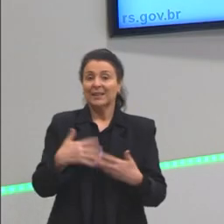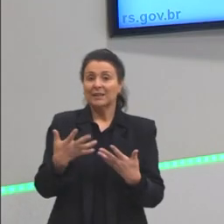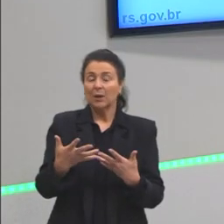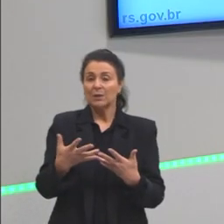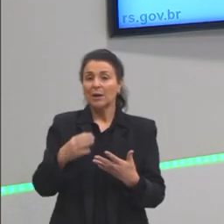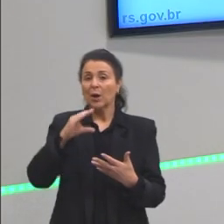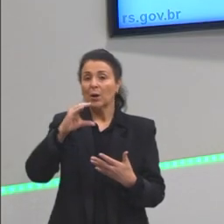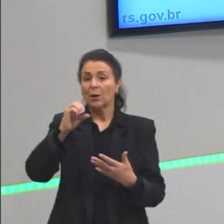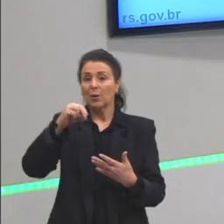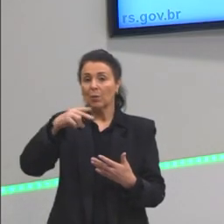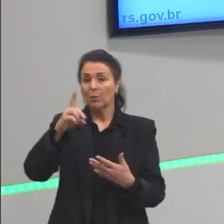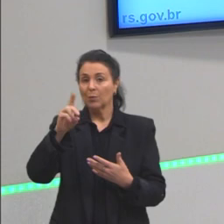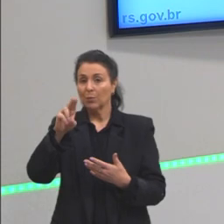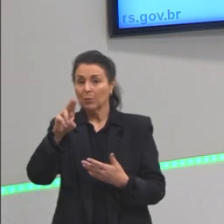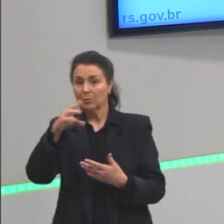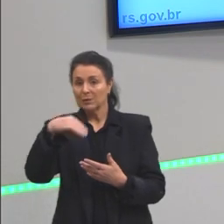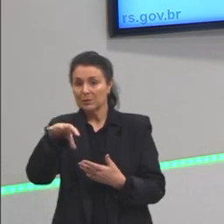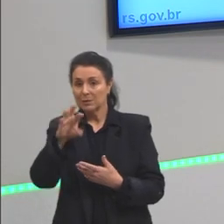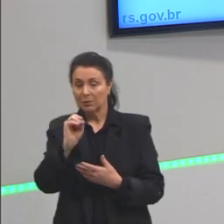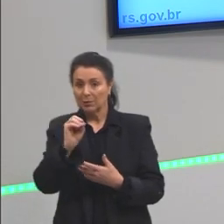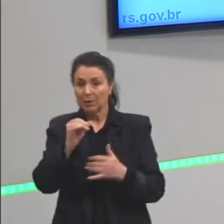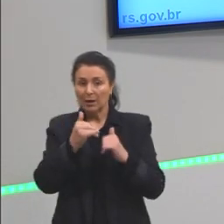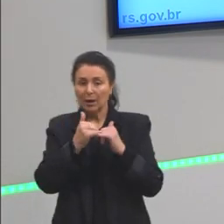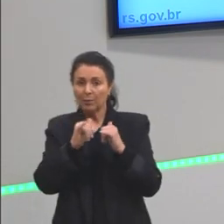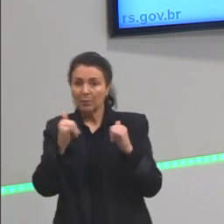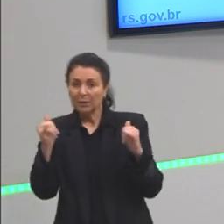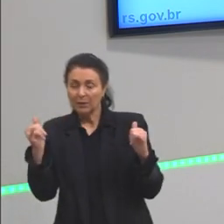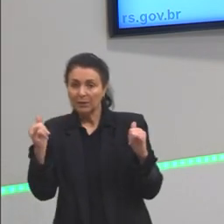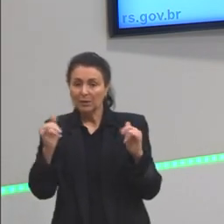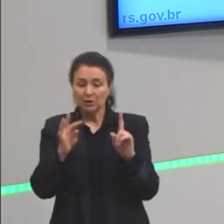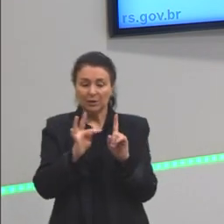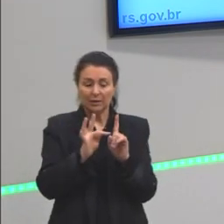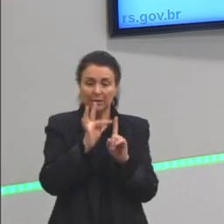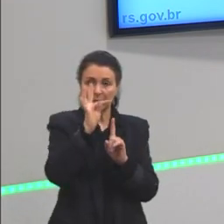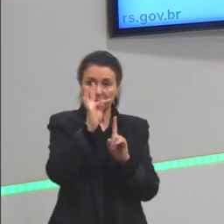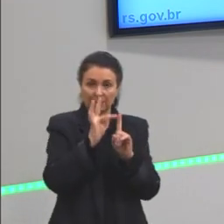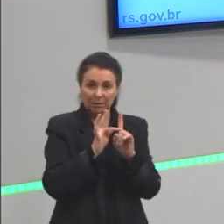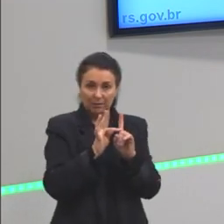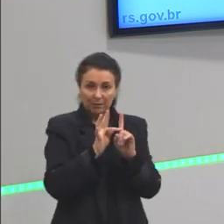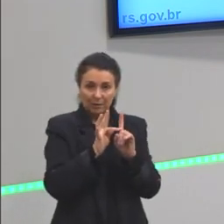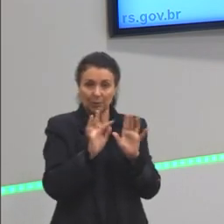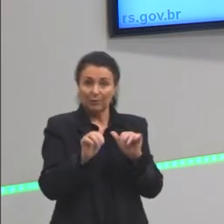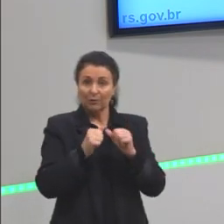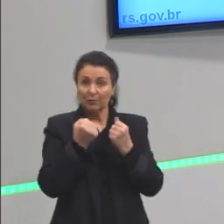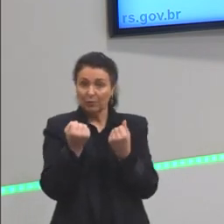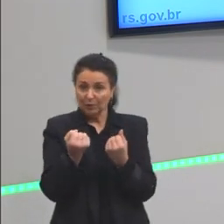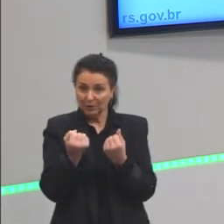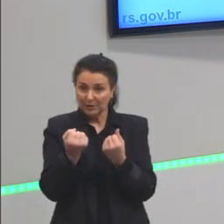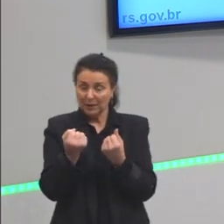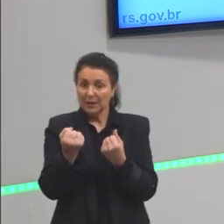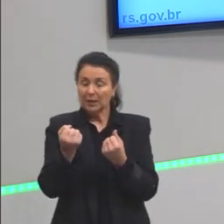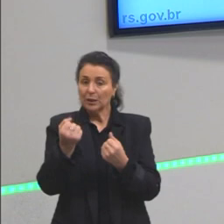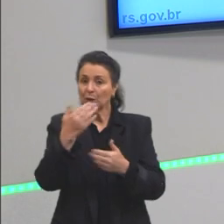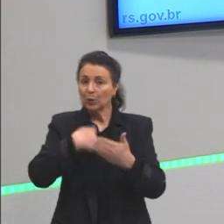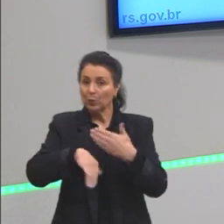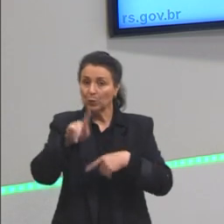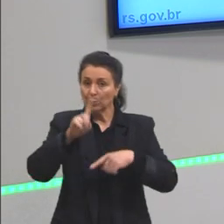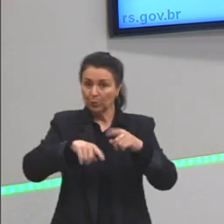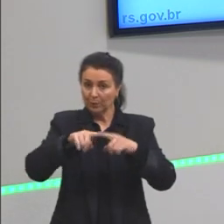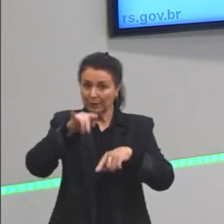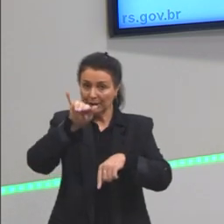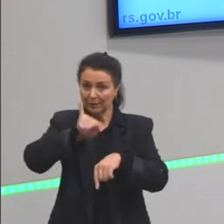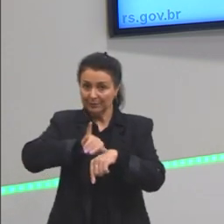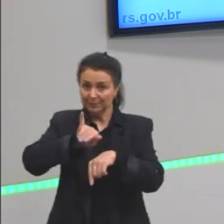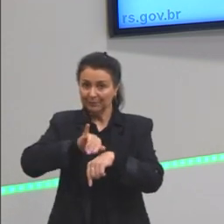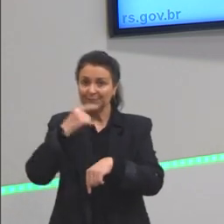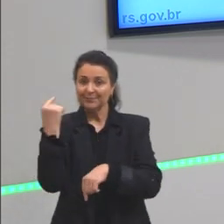condução. A energia térmica, então, ela vai chegar a todos os pontos desse corpo. Claro que, vejam, uma coisa